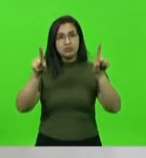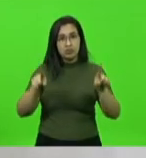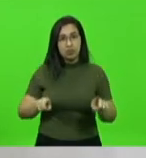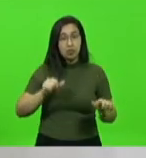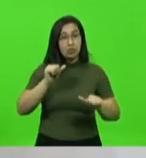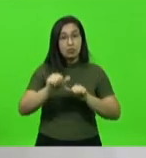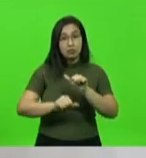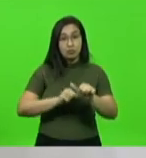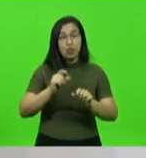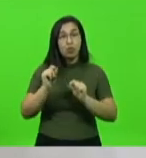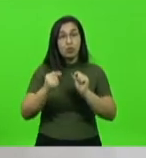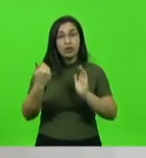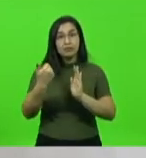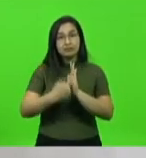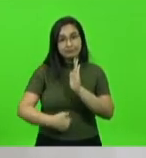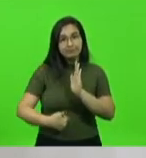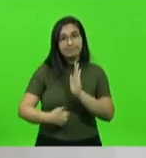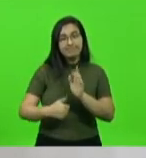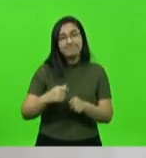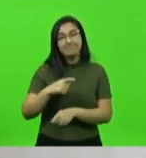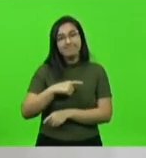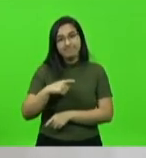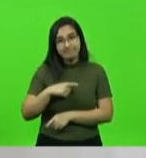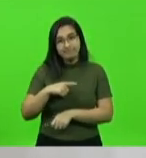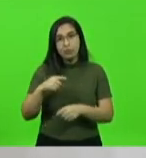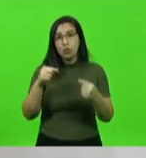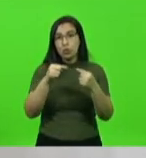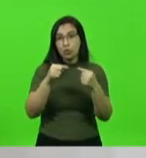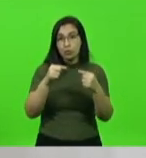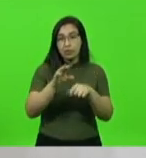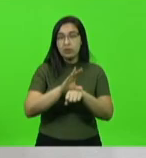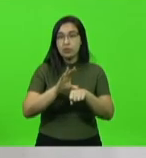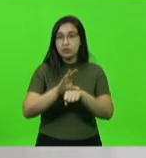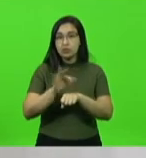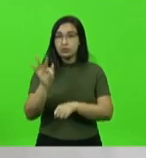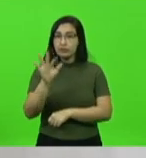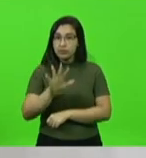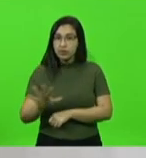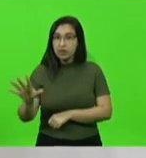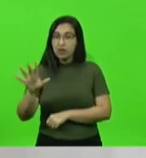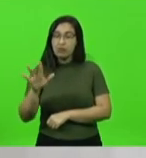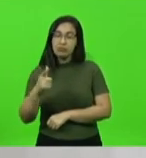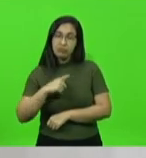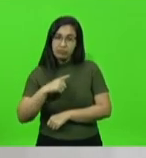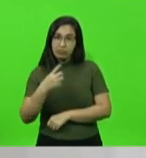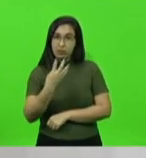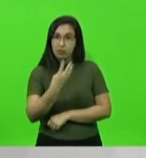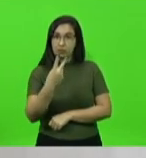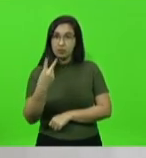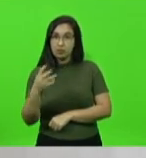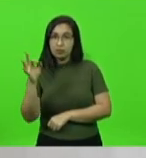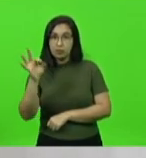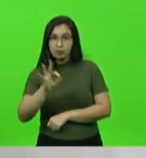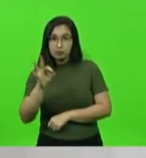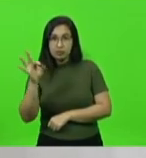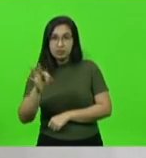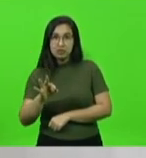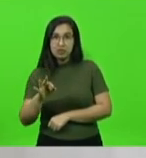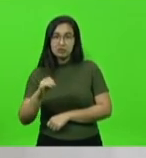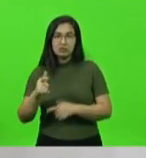subsídio, que é o que prevê a Constituição Federal. Por exemplo, eu tinha 42% de tempo de serviço,